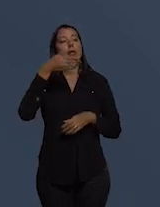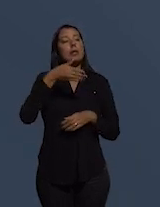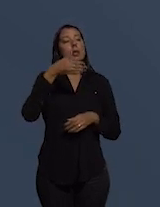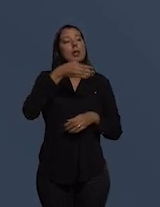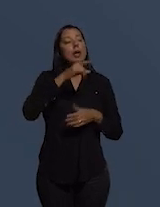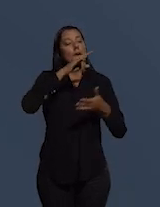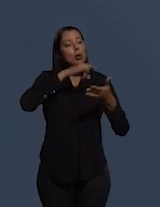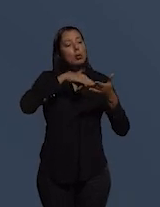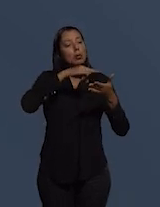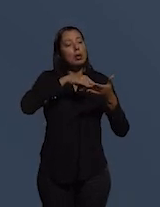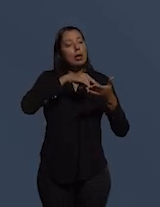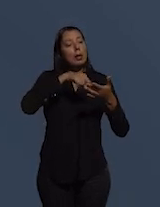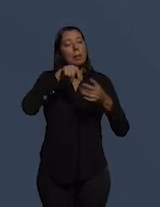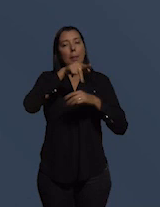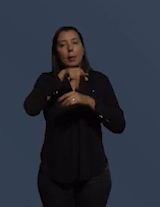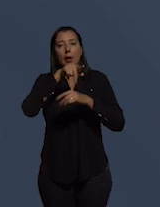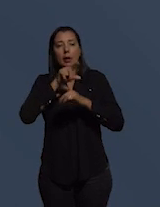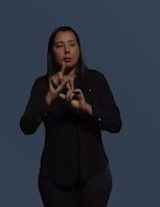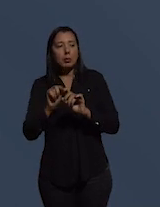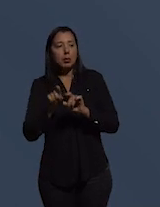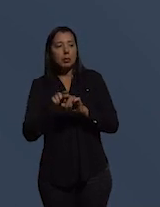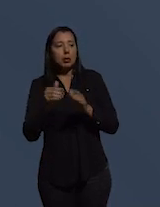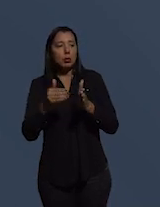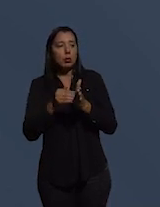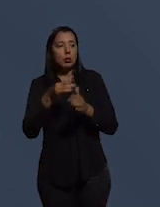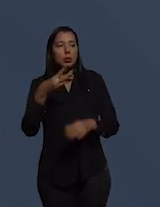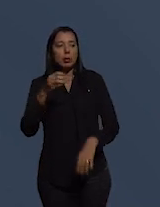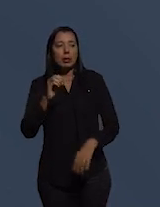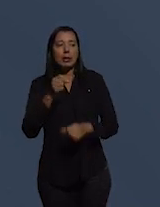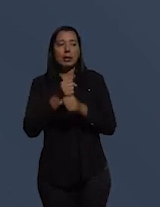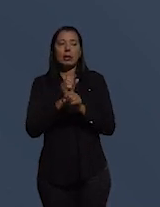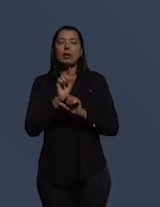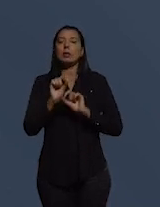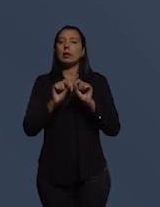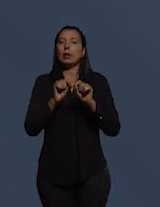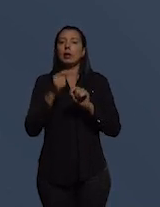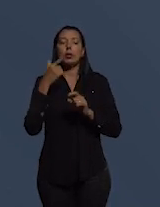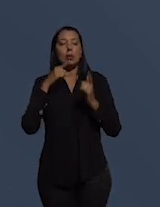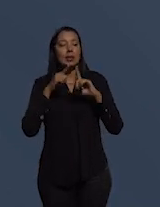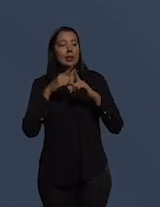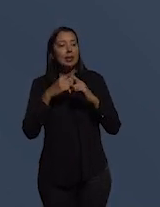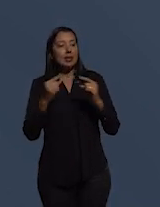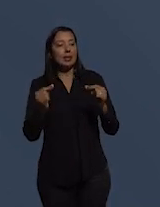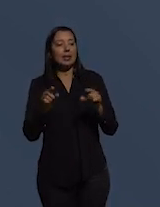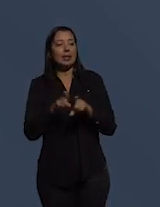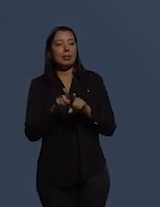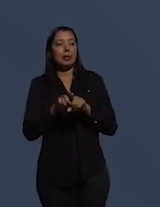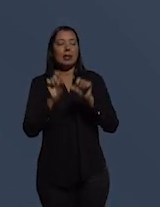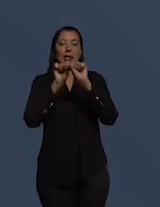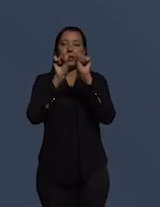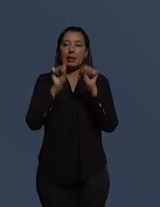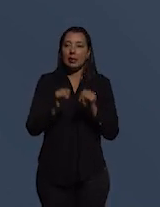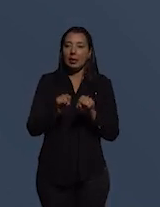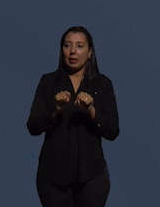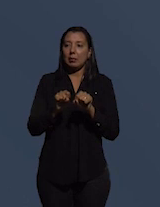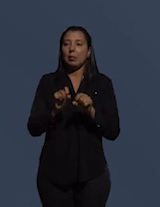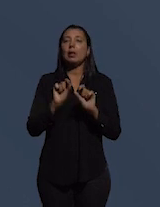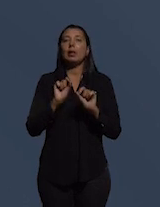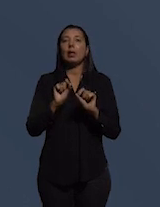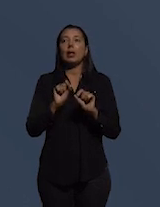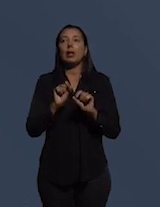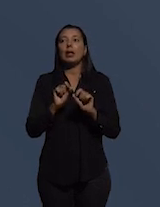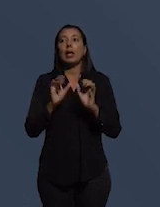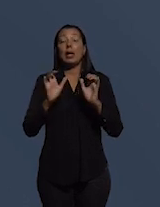documentar os poucos países que nos últimos 30 anos conseguiram sair de corrupção sistemática à ética